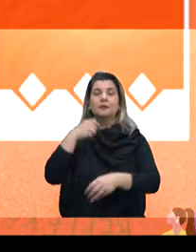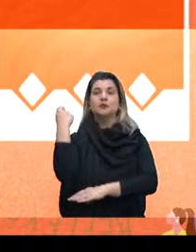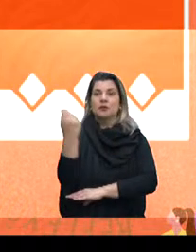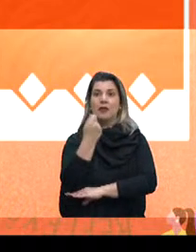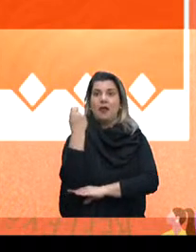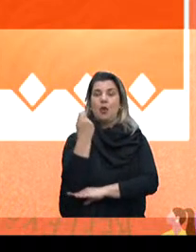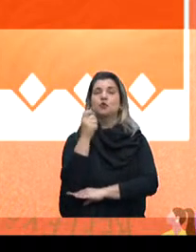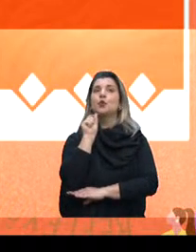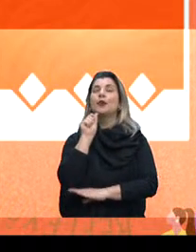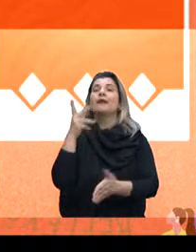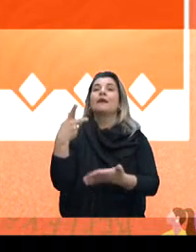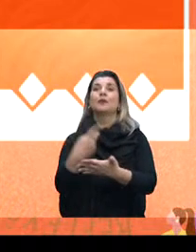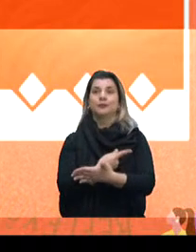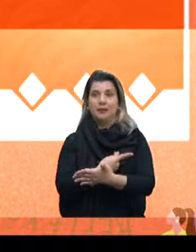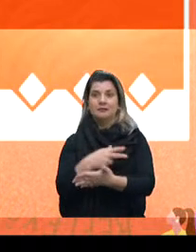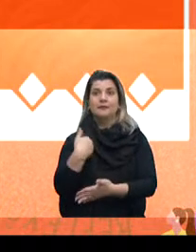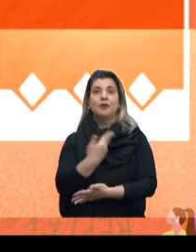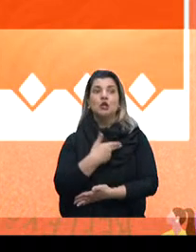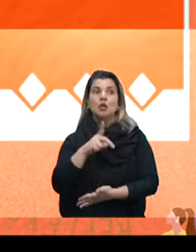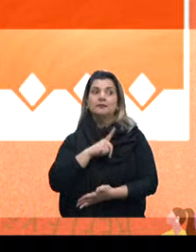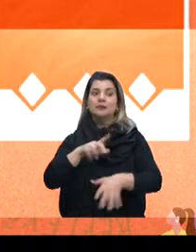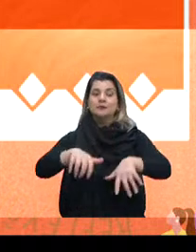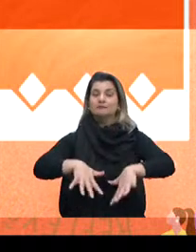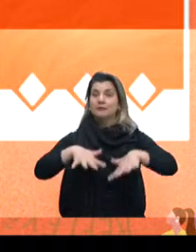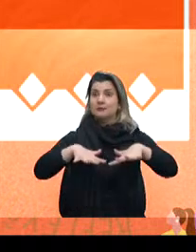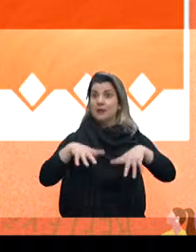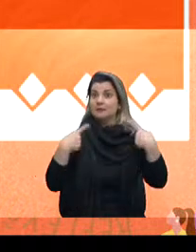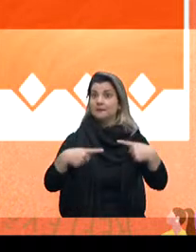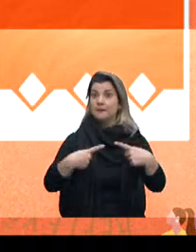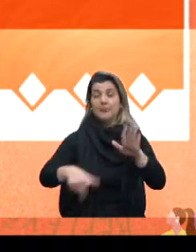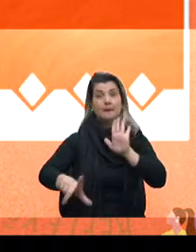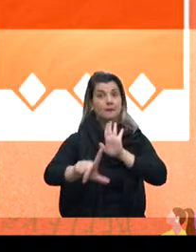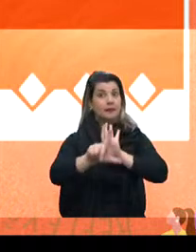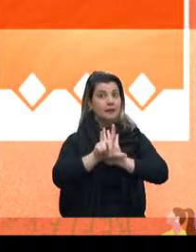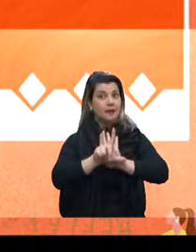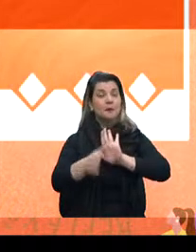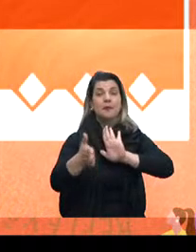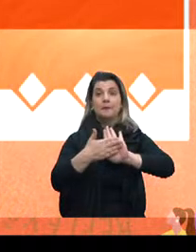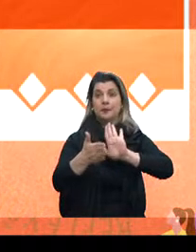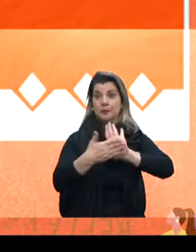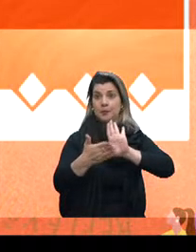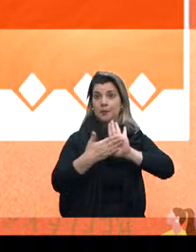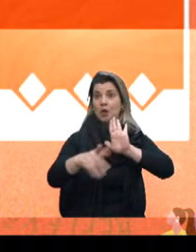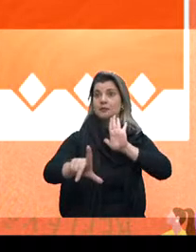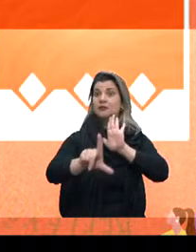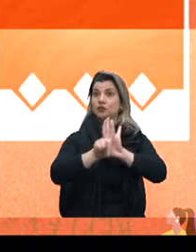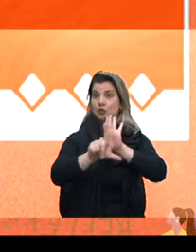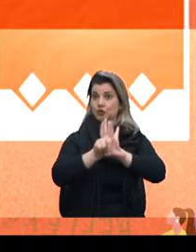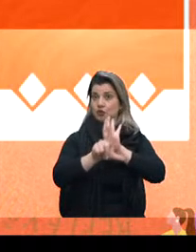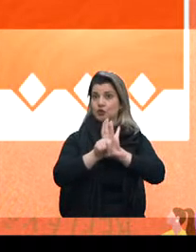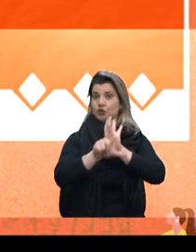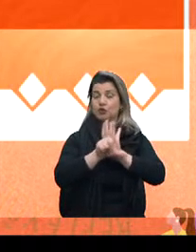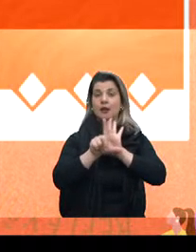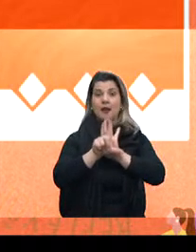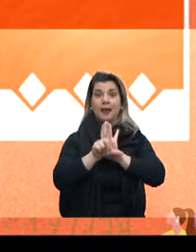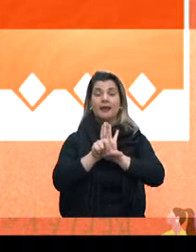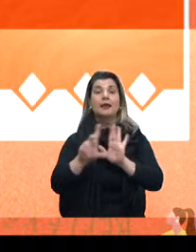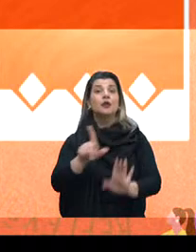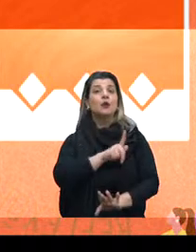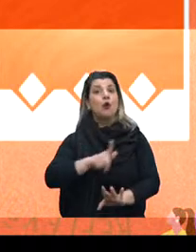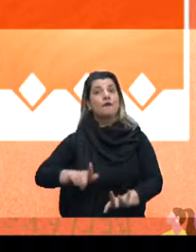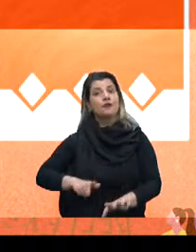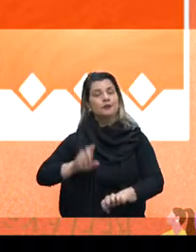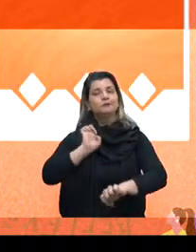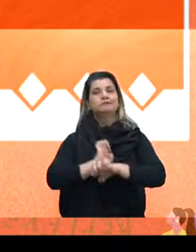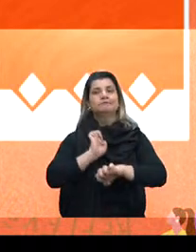O que acontece? Nós temos aqui na Assembleia Legislativa uma legislação, uma proposta de lei de origem parlamentar, e o governo do